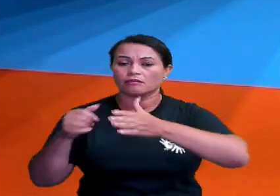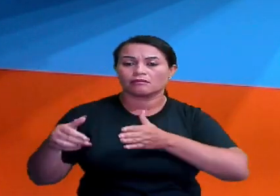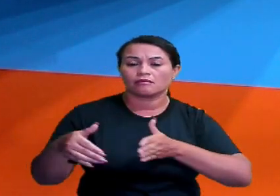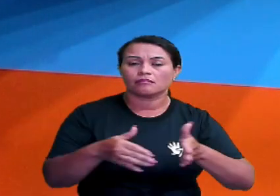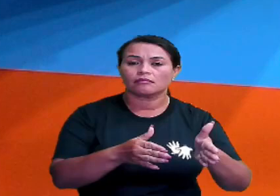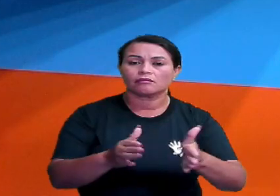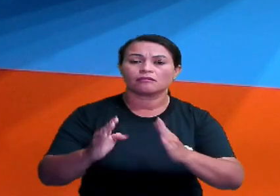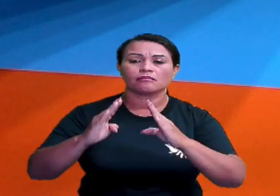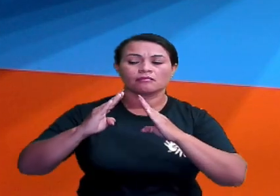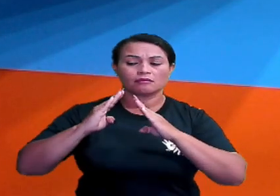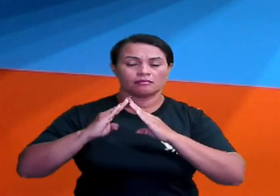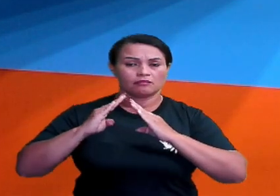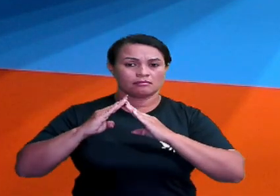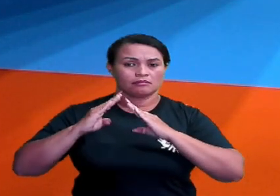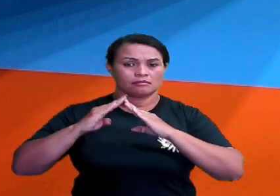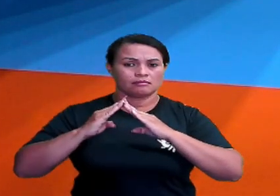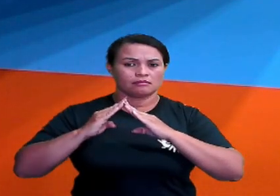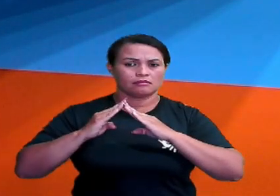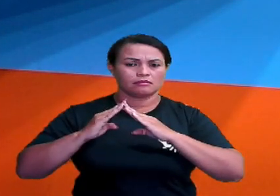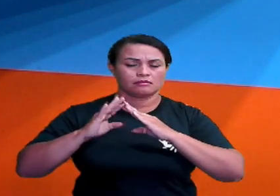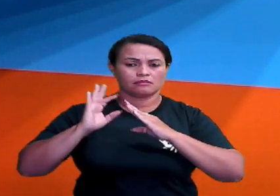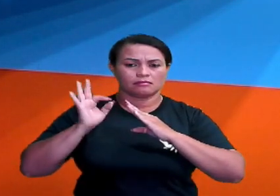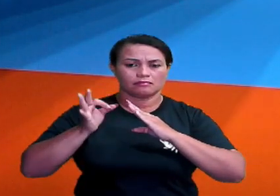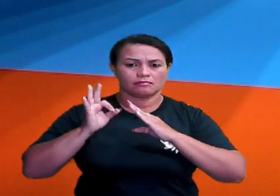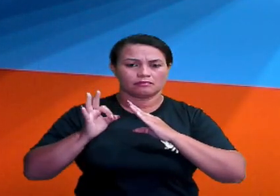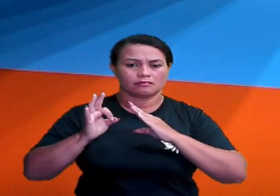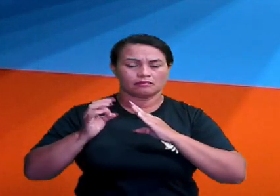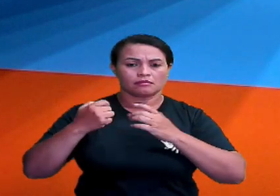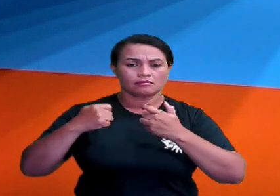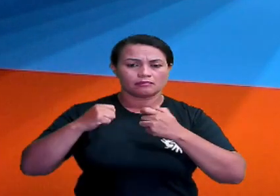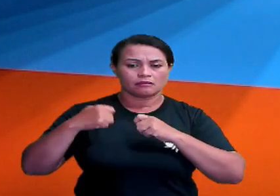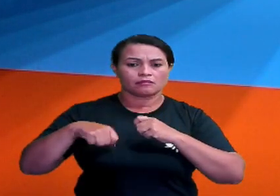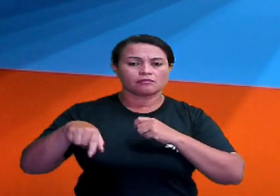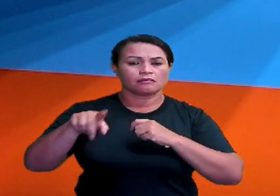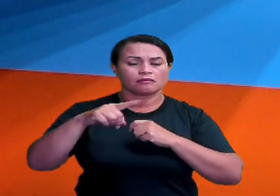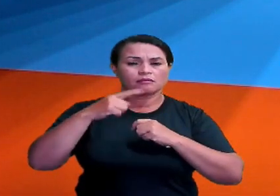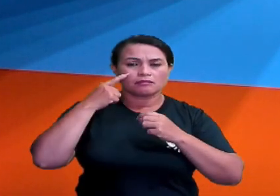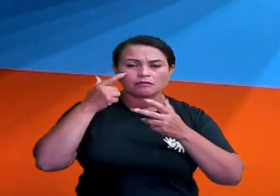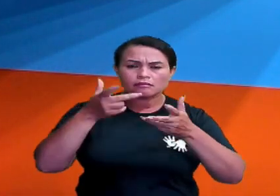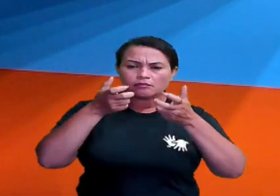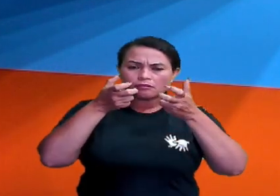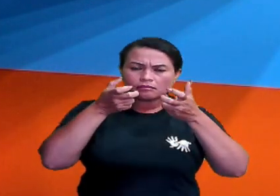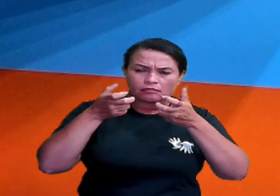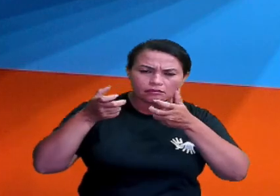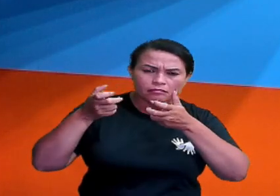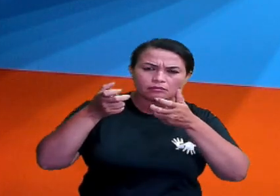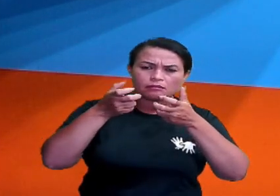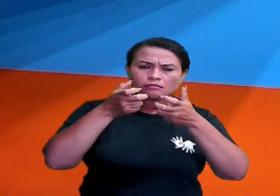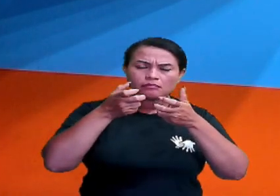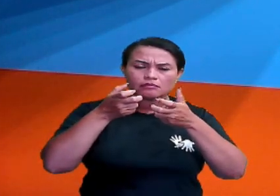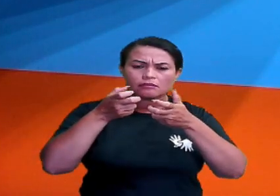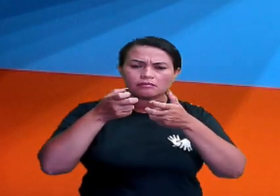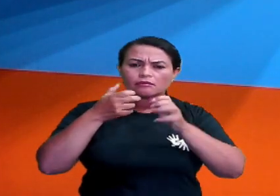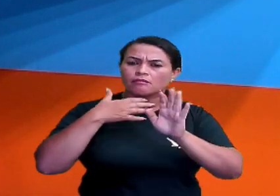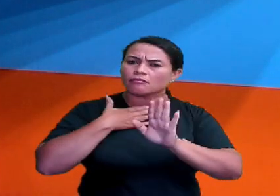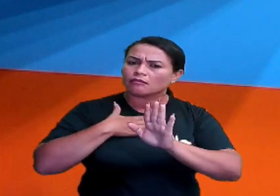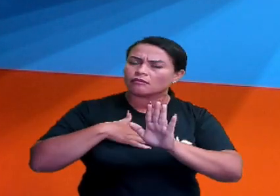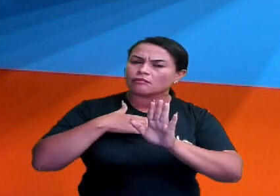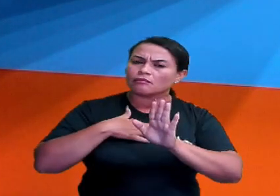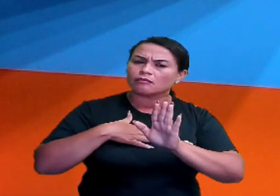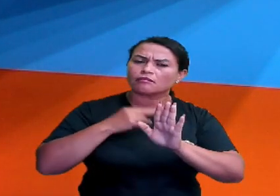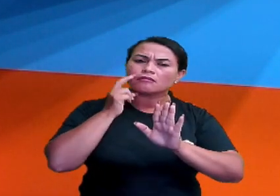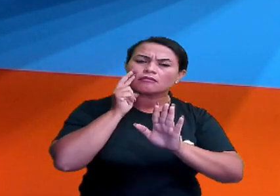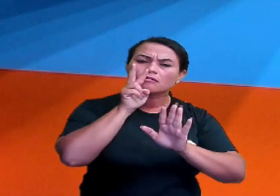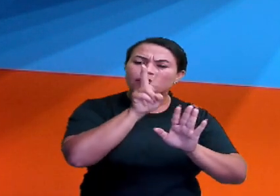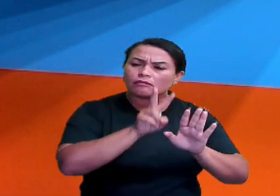e da casinha, tá certo, gente? Eu preciso que você olhe para cada quadrante direitinho, mas